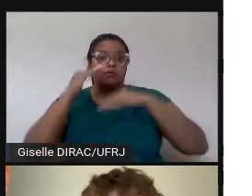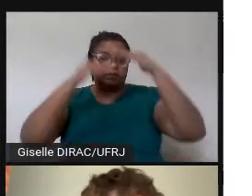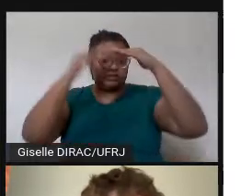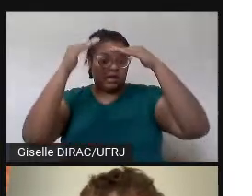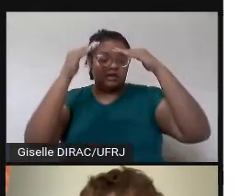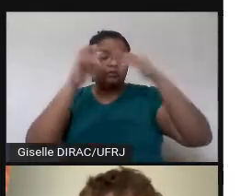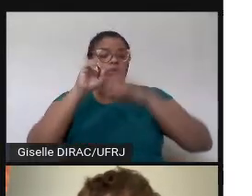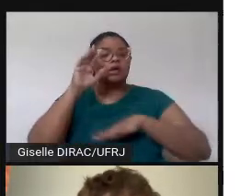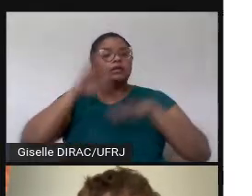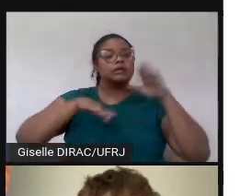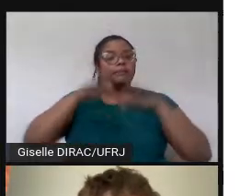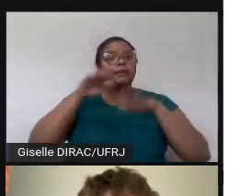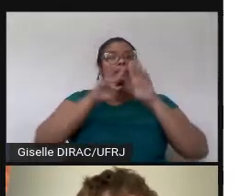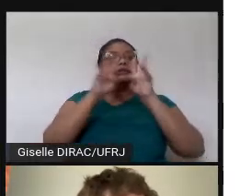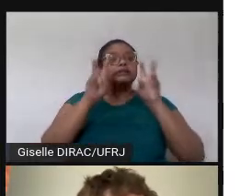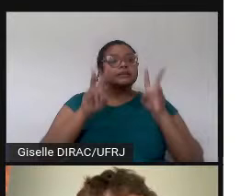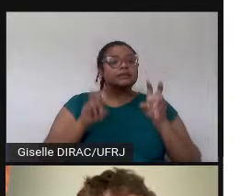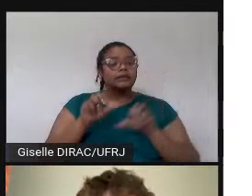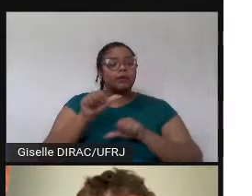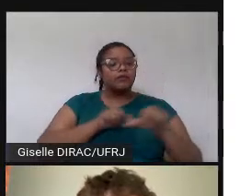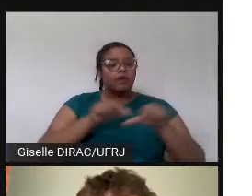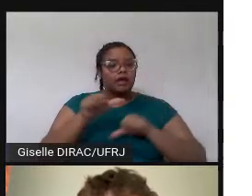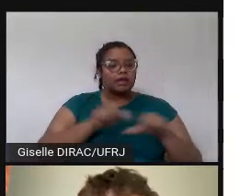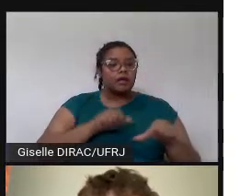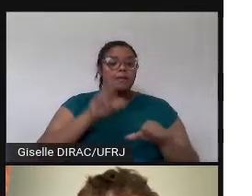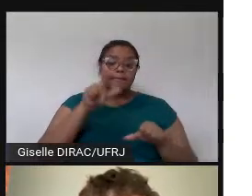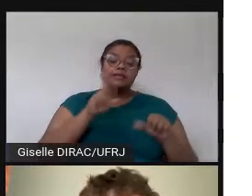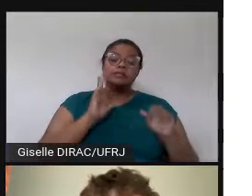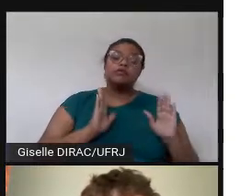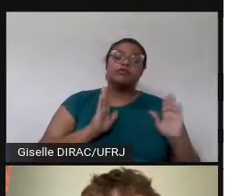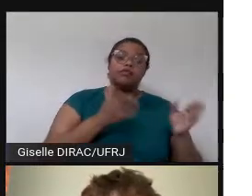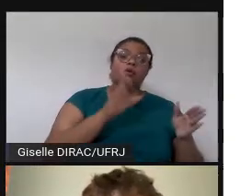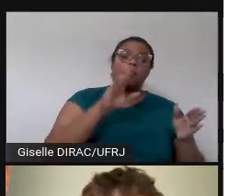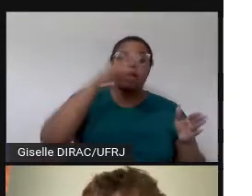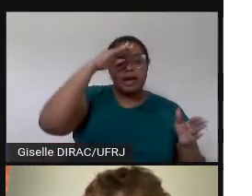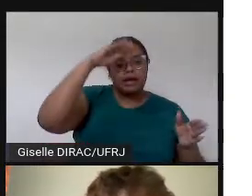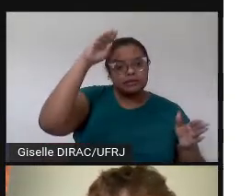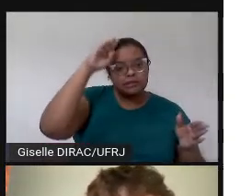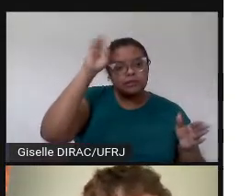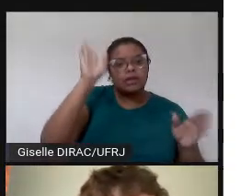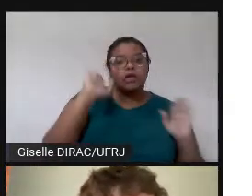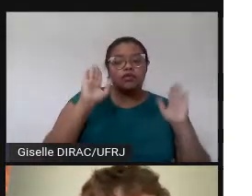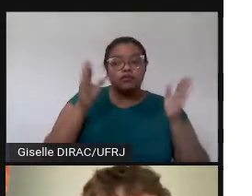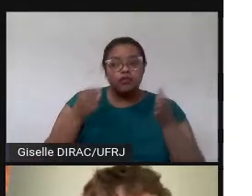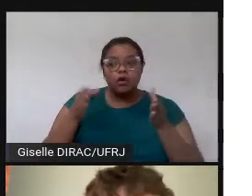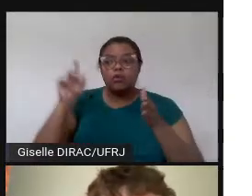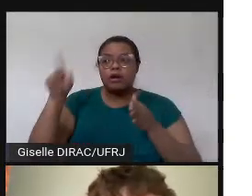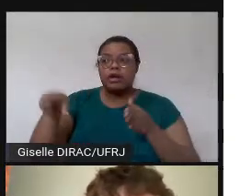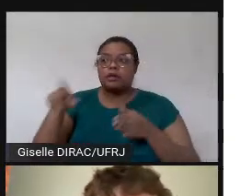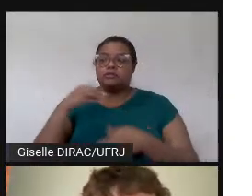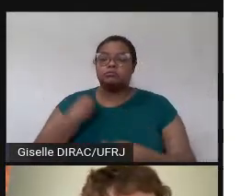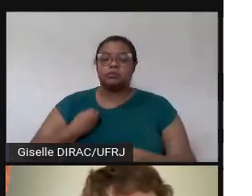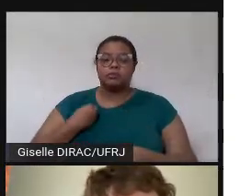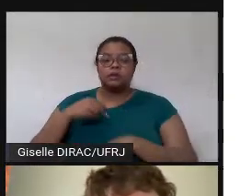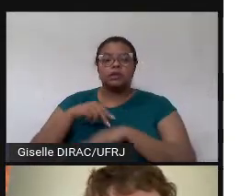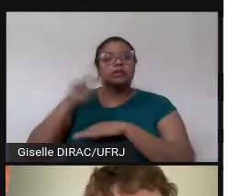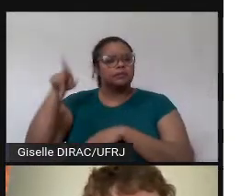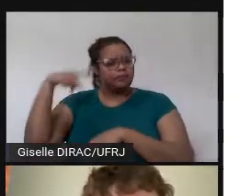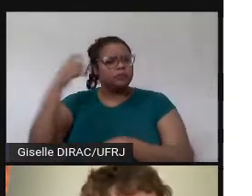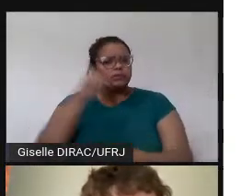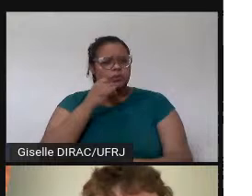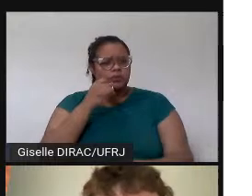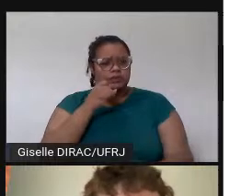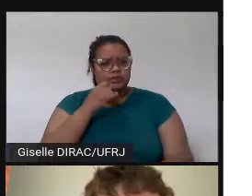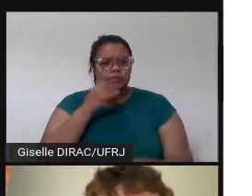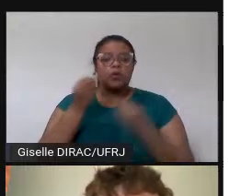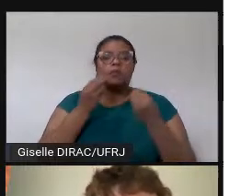Os temas variam, mas normalmente com foco acadêmico, e mais importante, foco nos participantes. Eu vou dar um exemplo disso mais à frente, do que